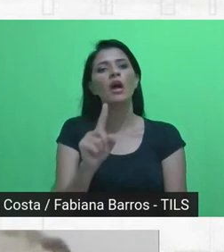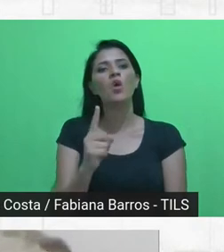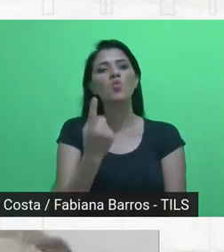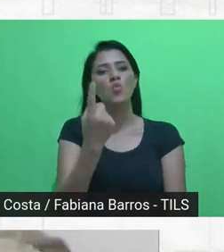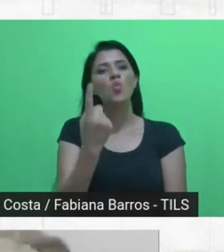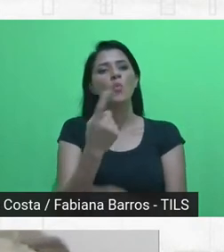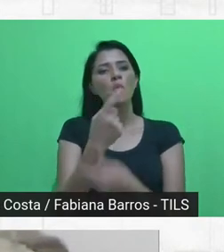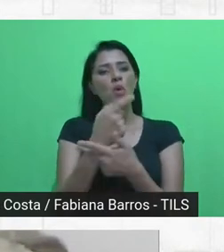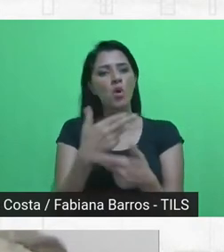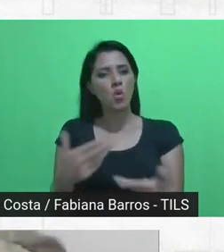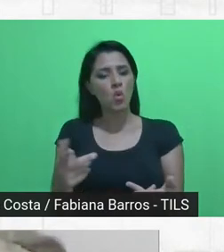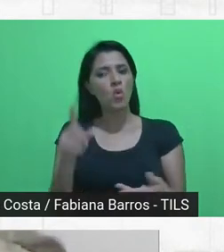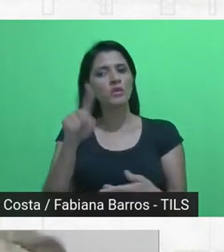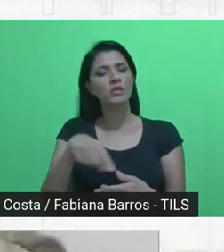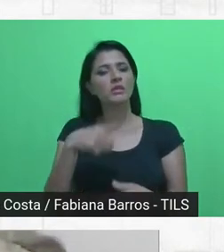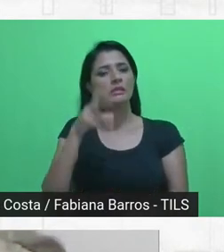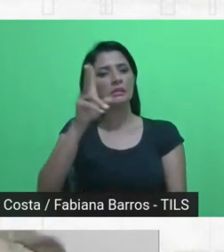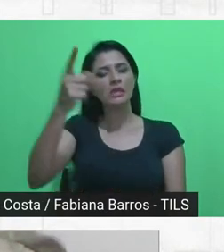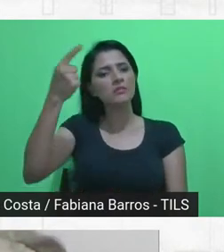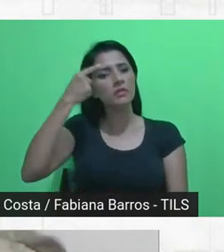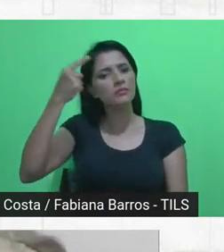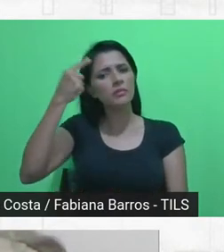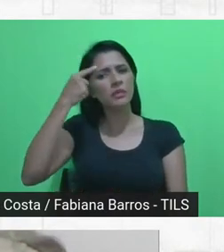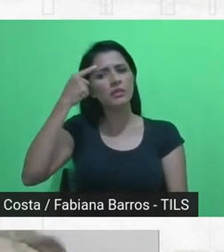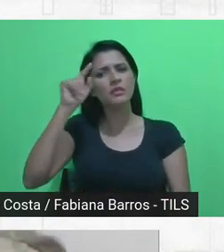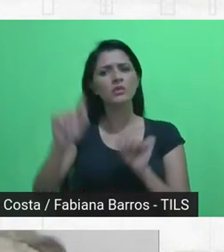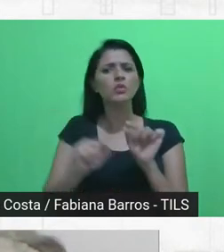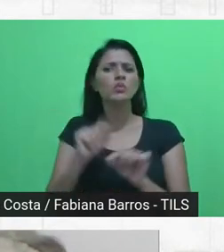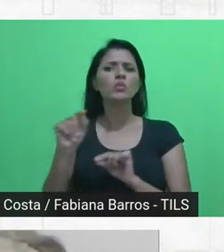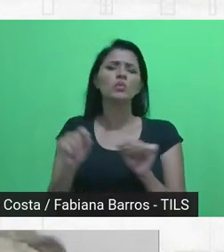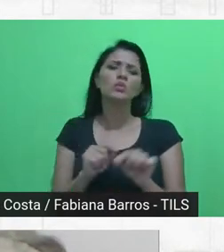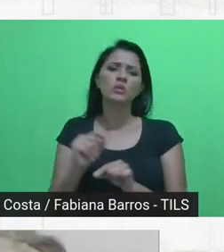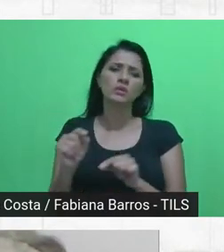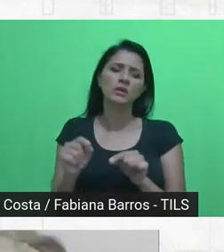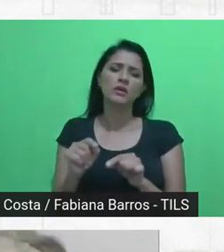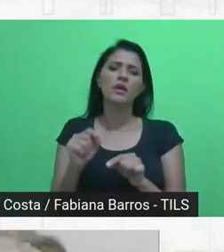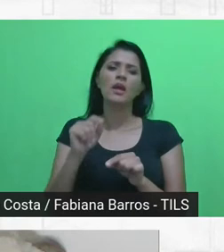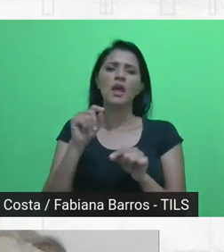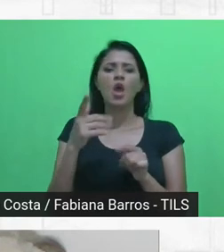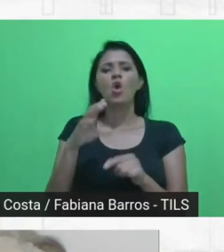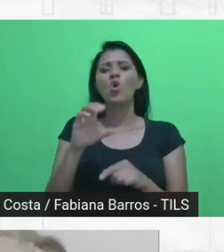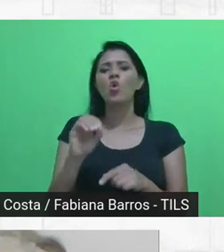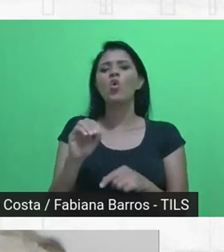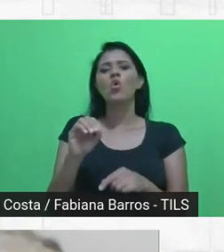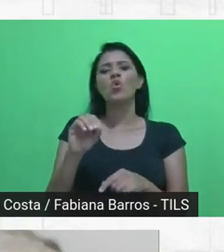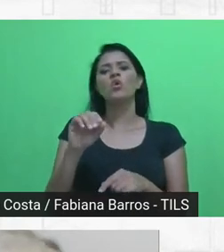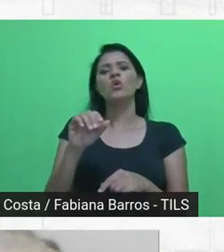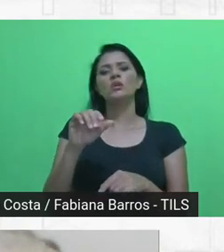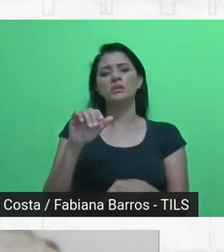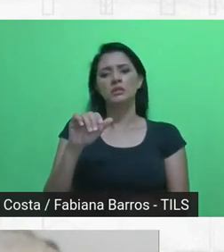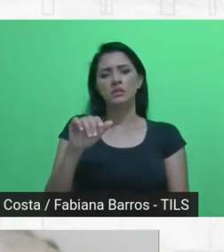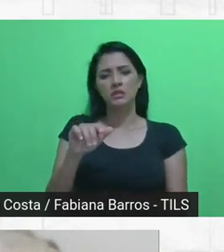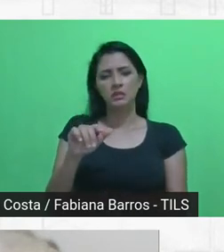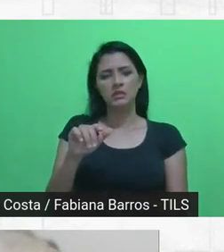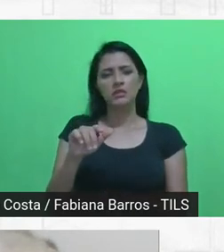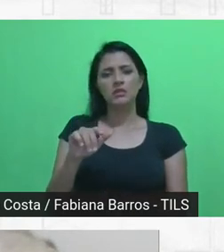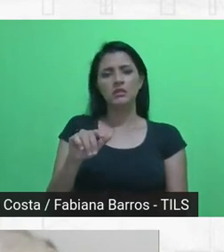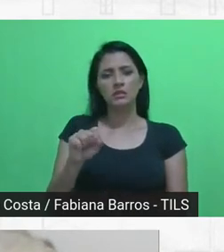mente o tempo todo que é o que o Paul Singer nos ensina, ele fala, nós estamos numa sociedade